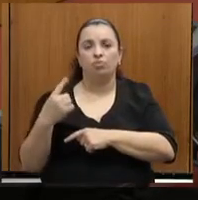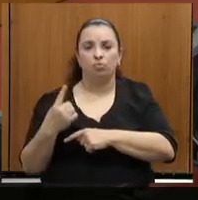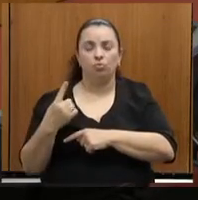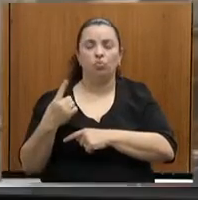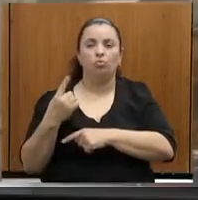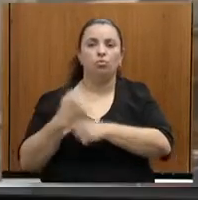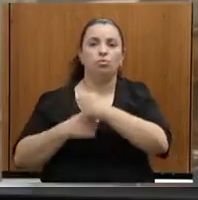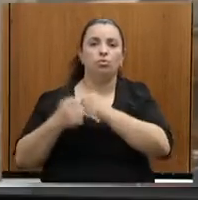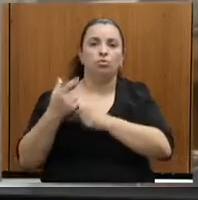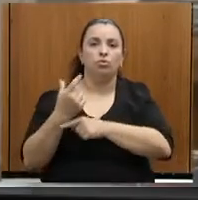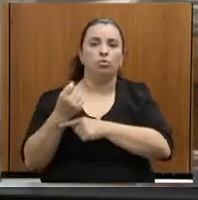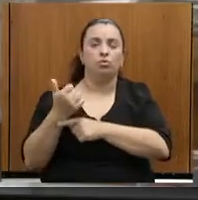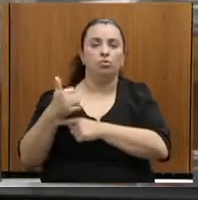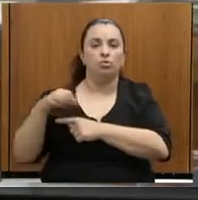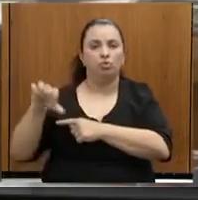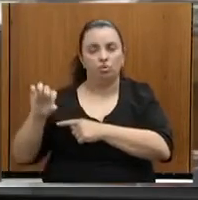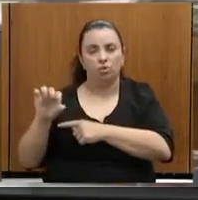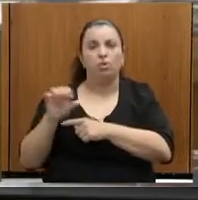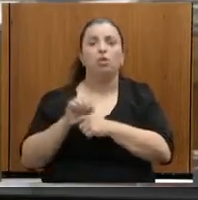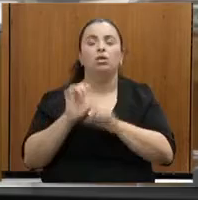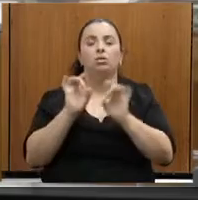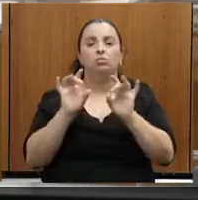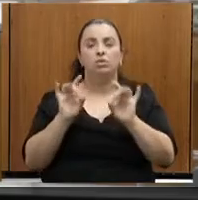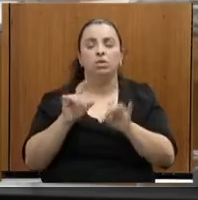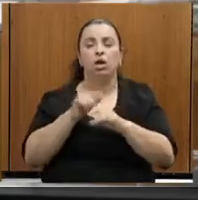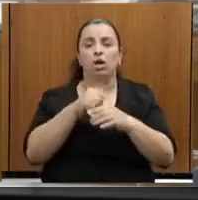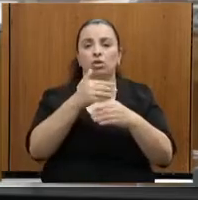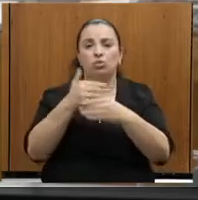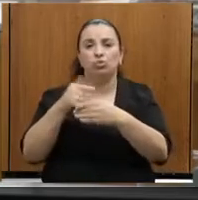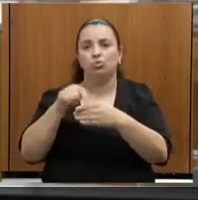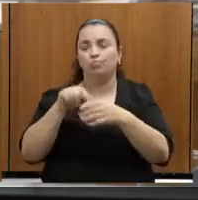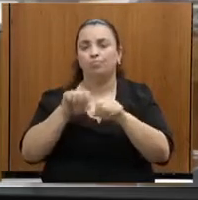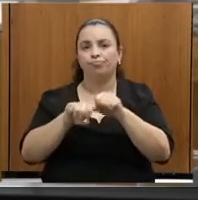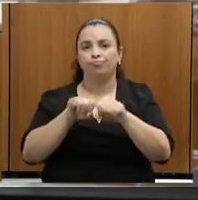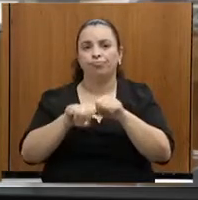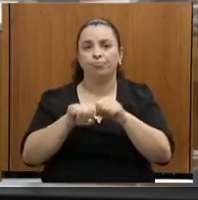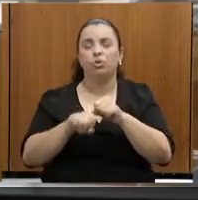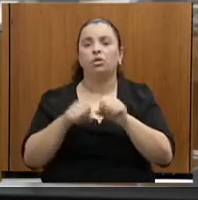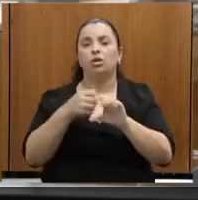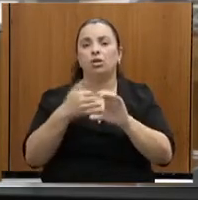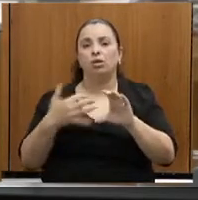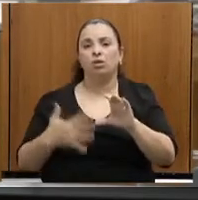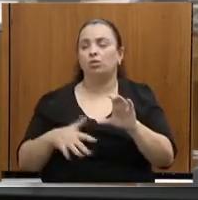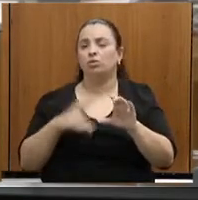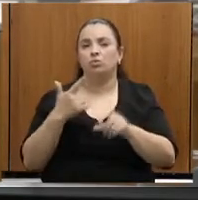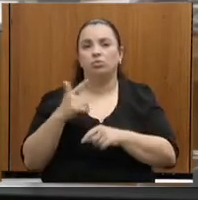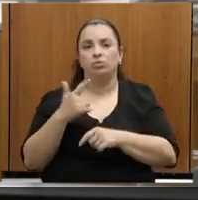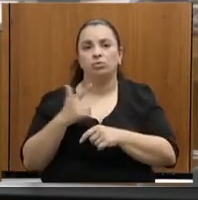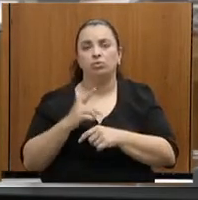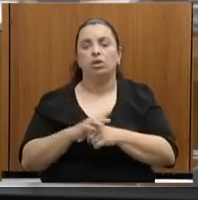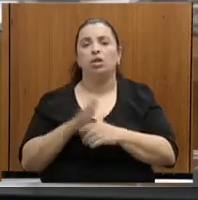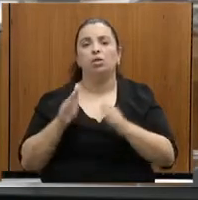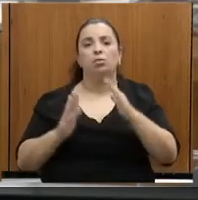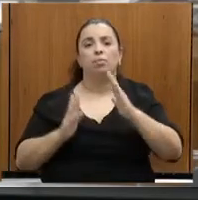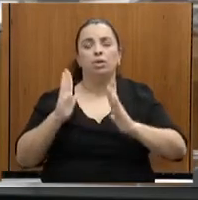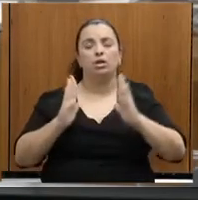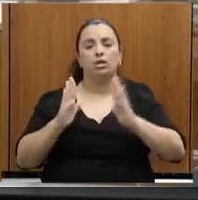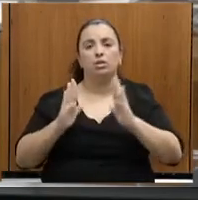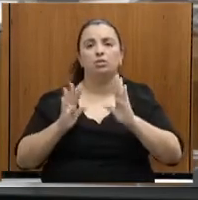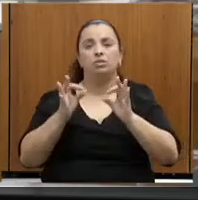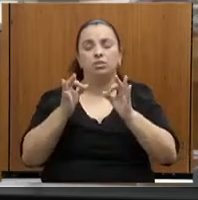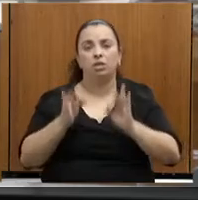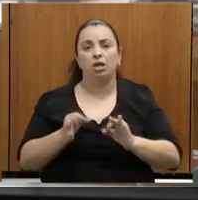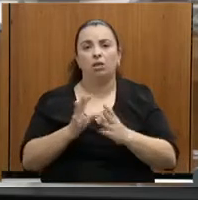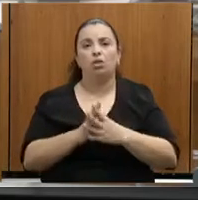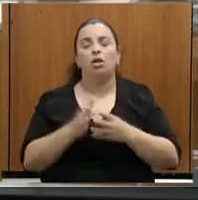especial em relação às estruturas que, porventura, não sejam descaracterizadas no prazo determinado. Requerimento, requer que seja encaminhado à Secretaria